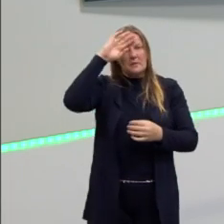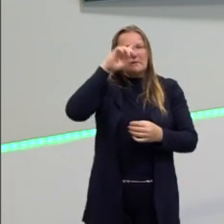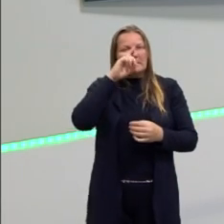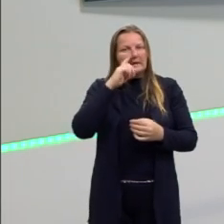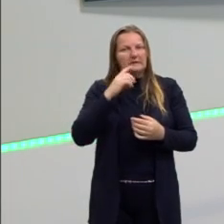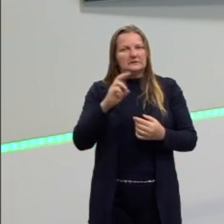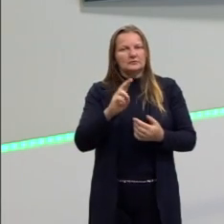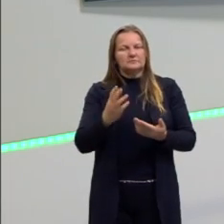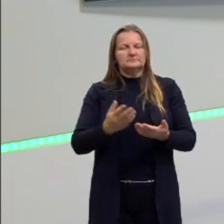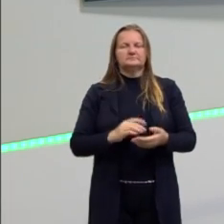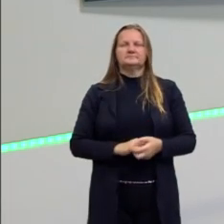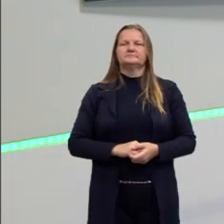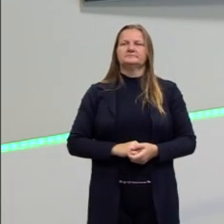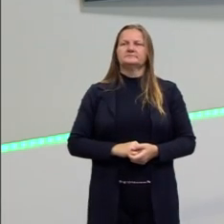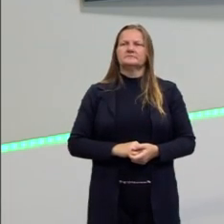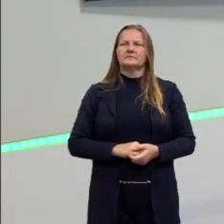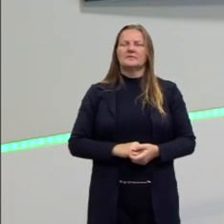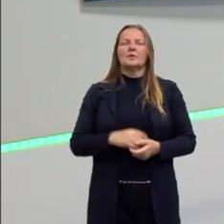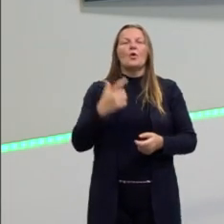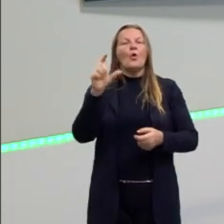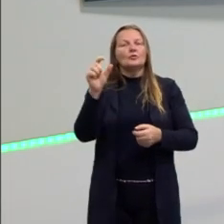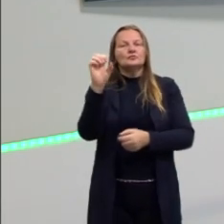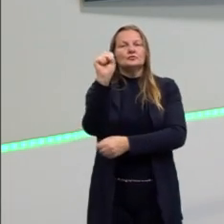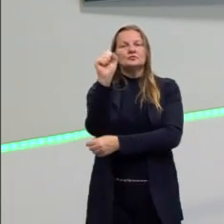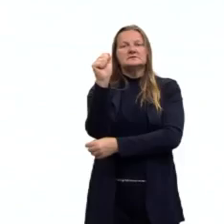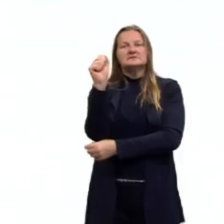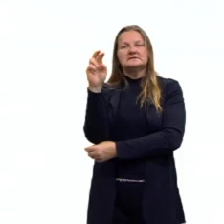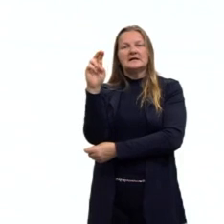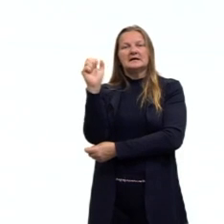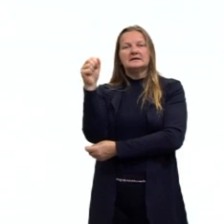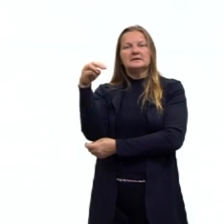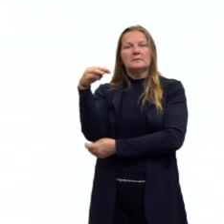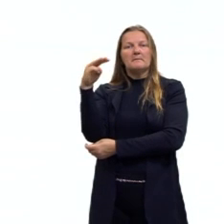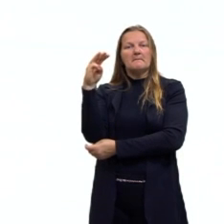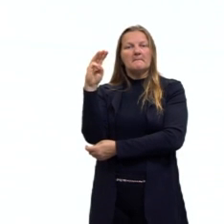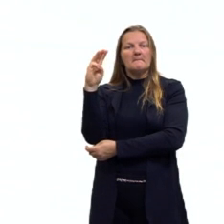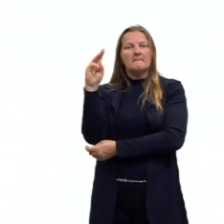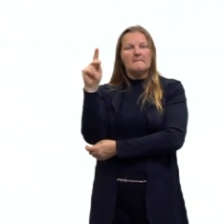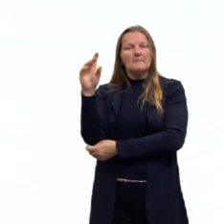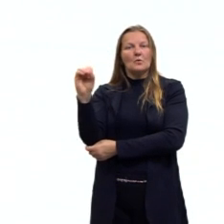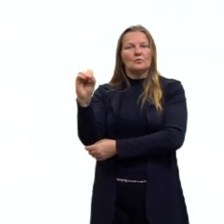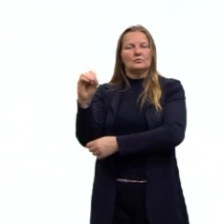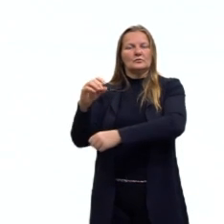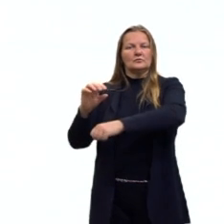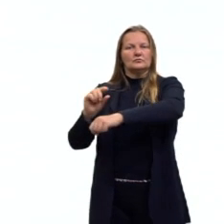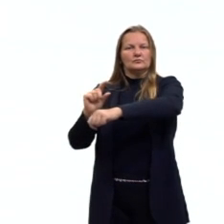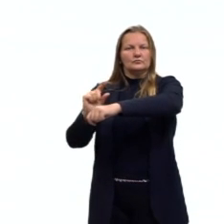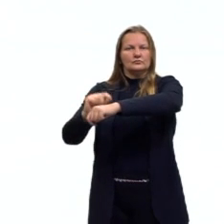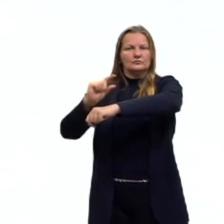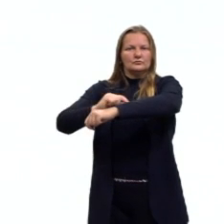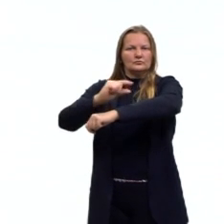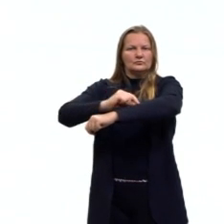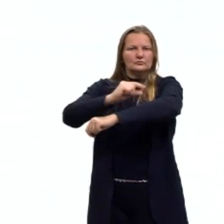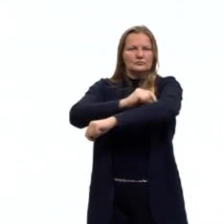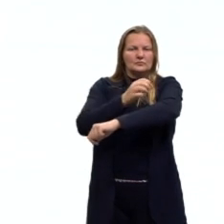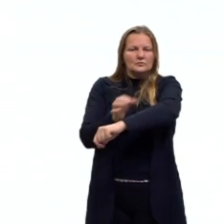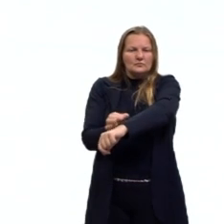Depois nós temos, então, o sarampo. O sarampo também é viral, é causado por vírus, tá, gente?